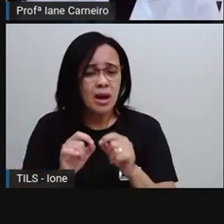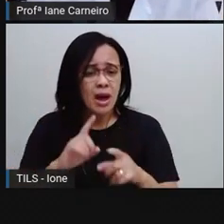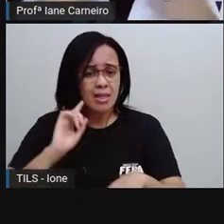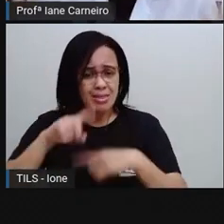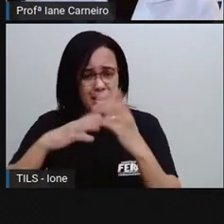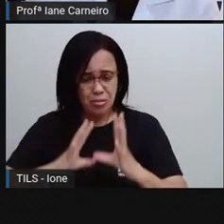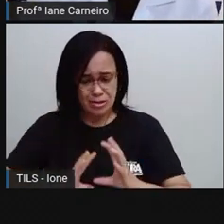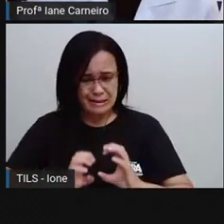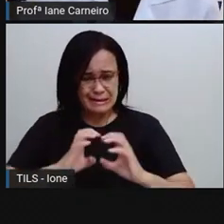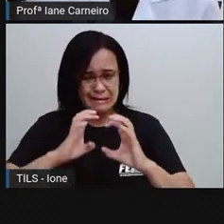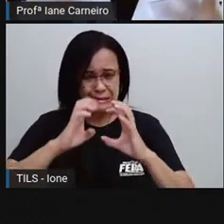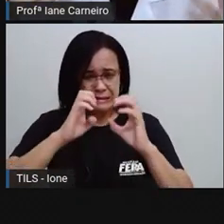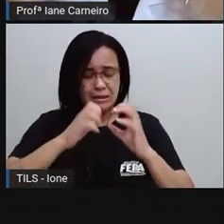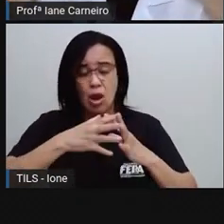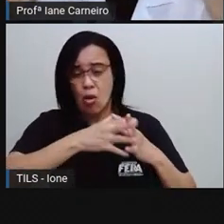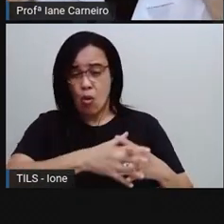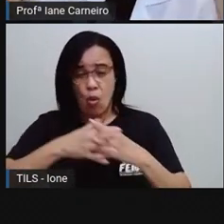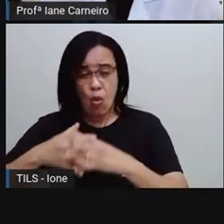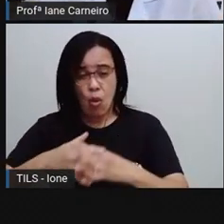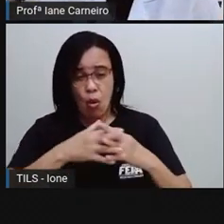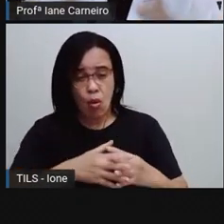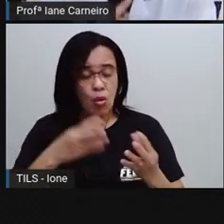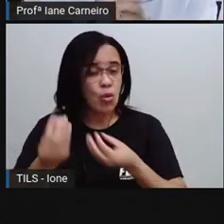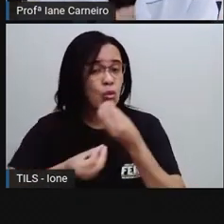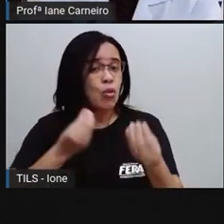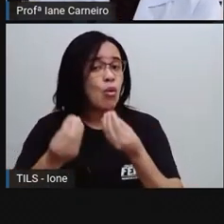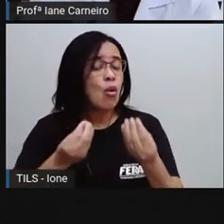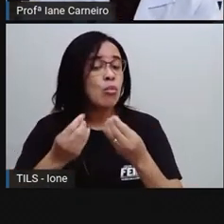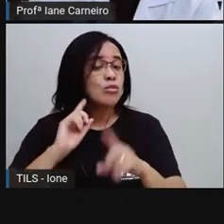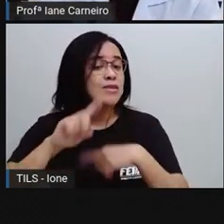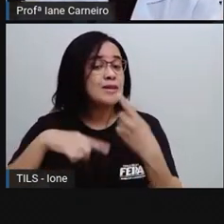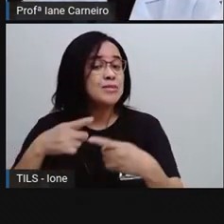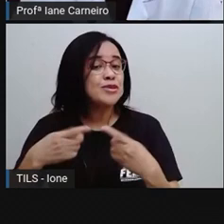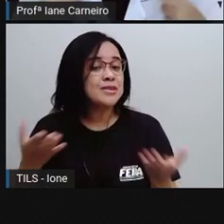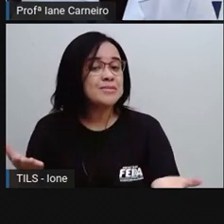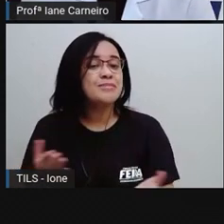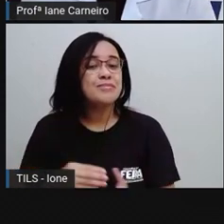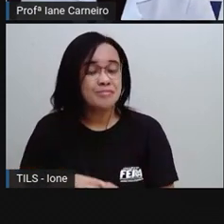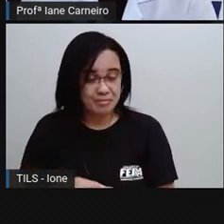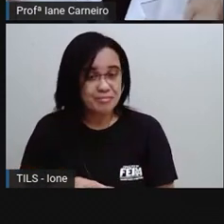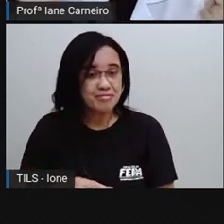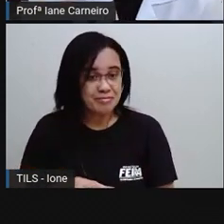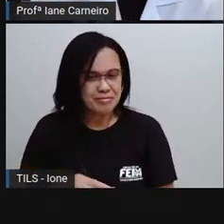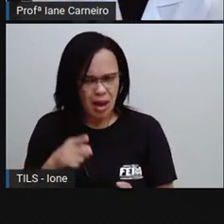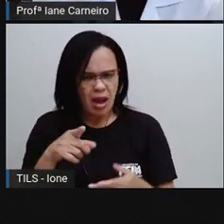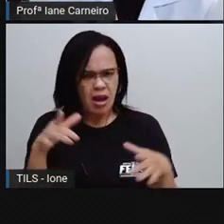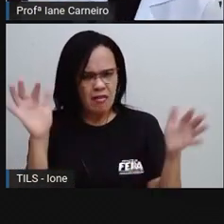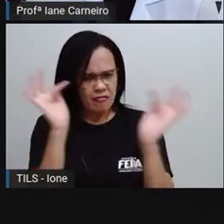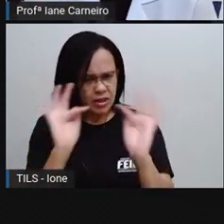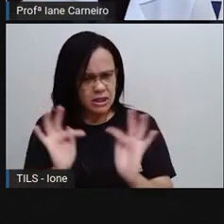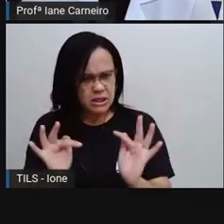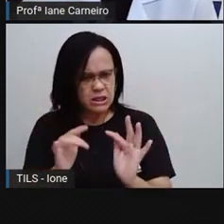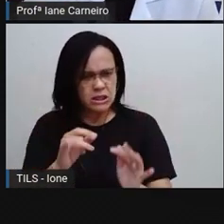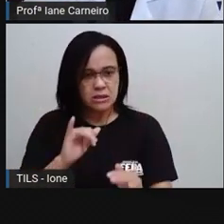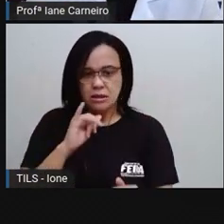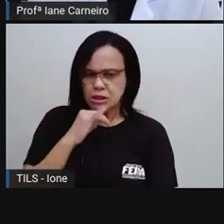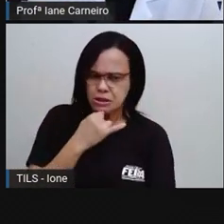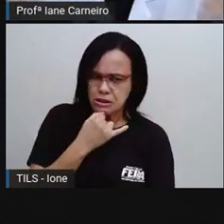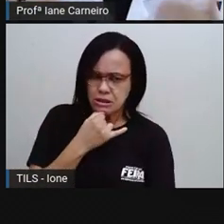toda, dessa confusão toda, vocês acham que eles ficaram como depois disso? Vocês acham que eles ficaram felizes ou tristes, né?